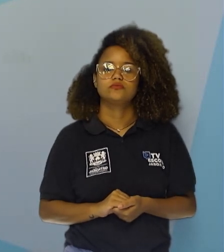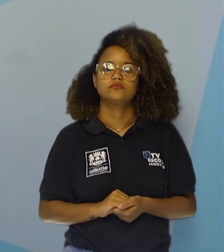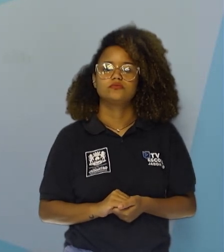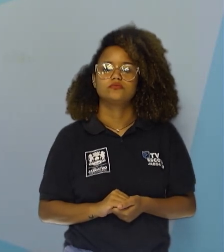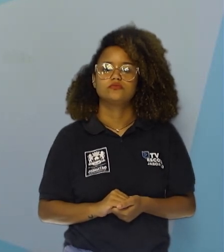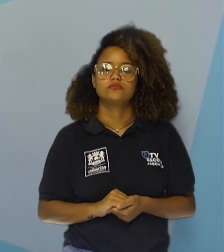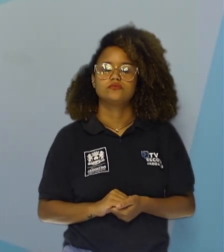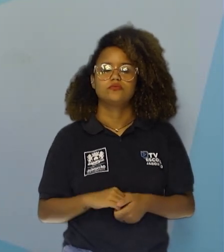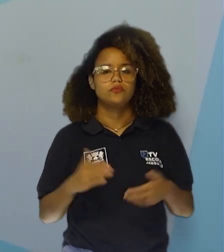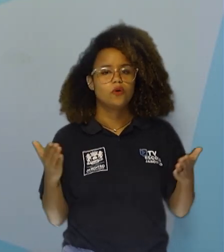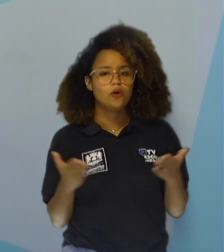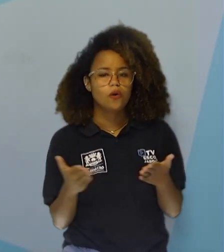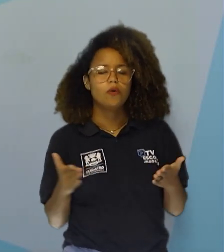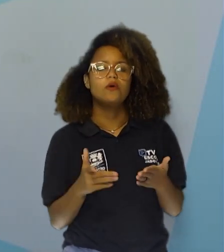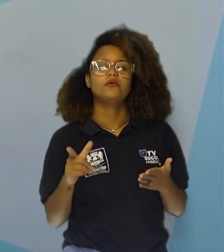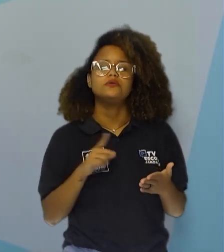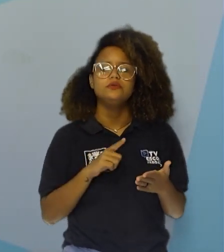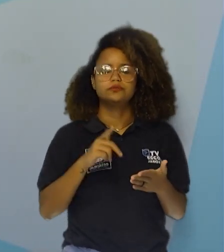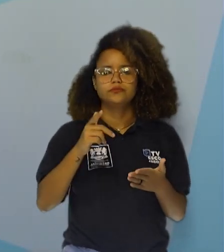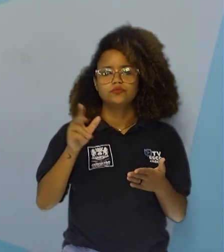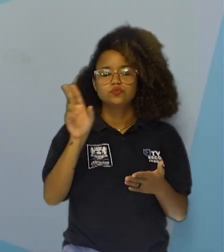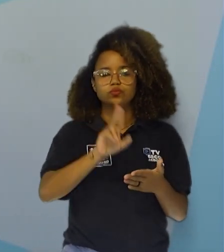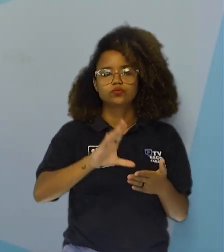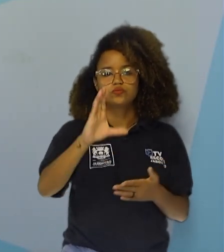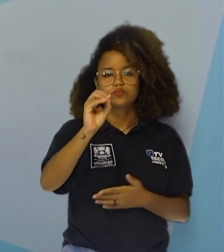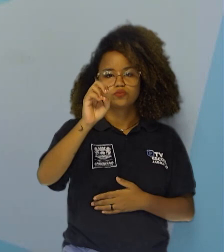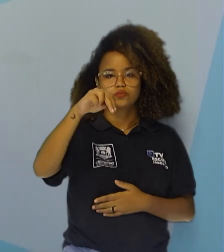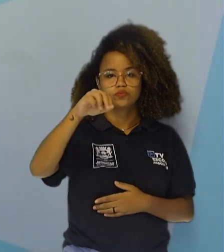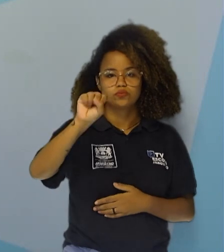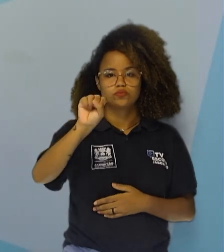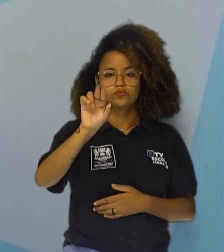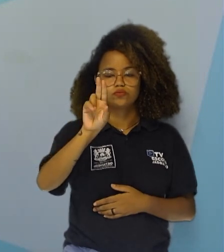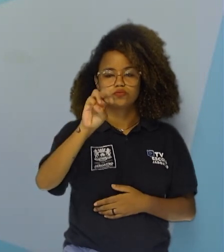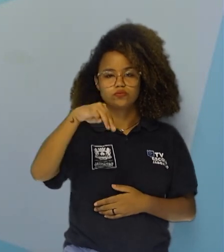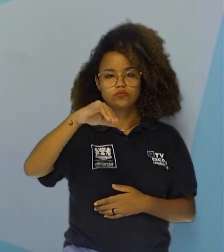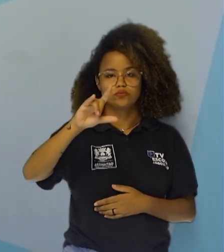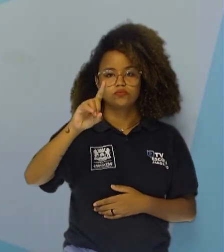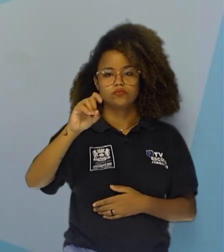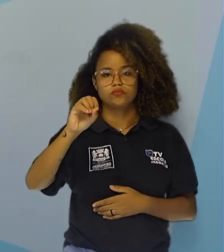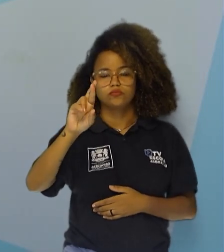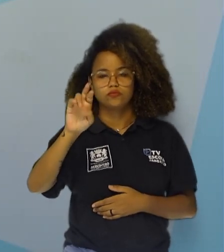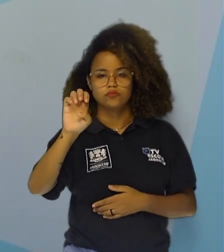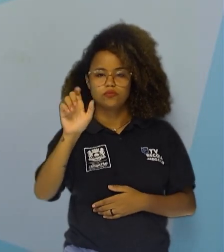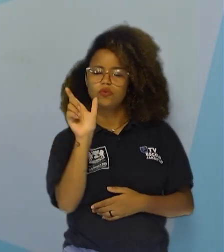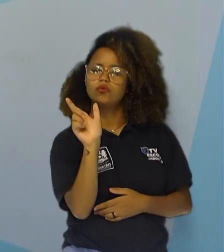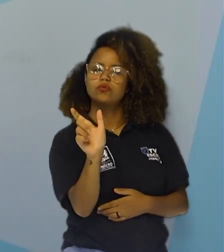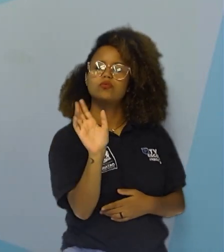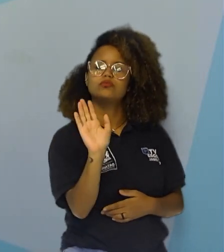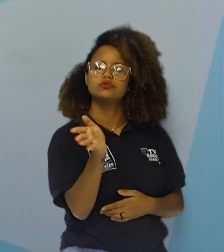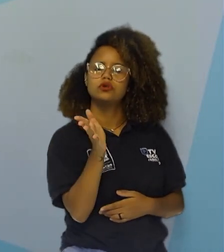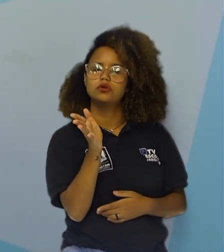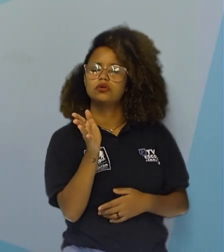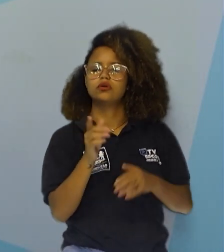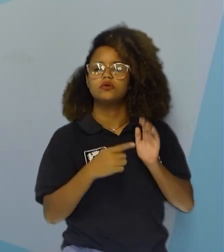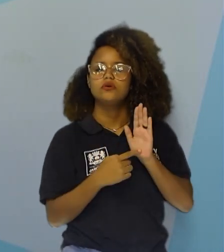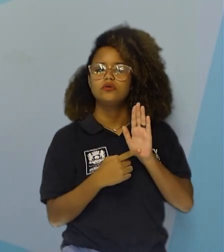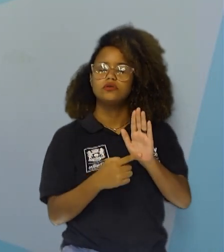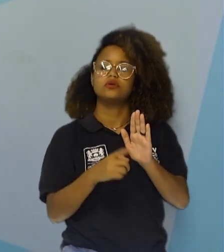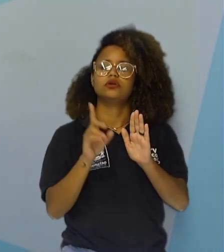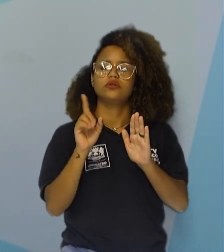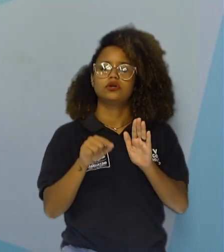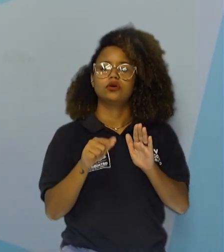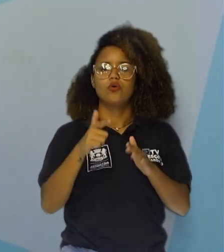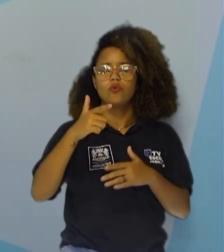E agora temos os consumidores. Então, como o próprio nome indica, são seres vivos que se alimentam de